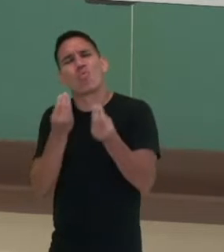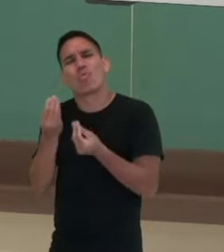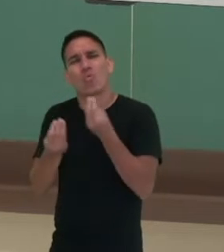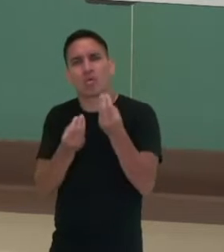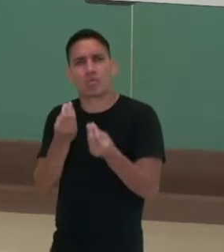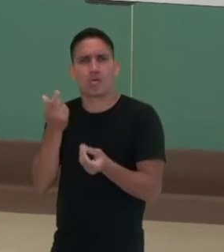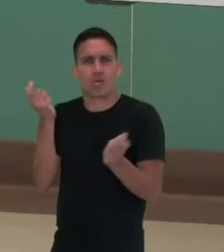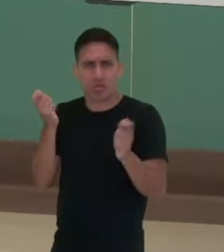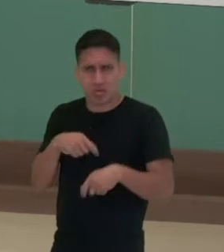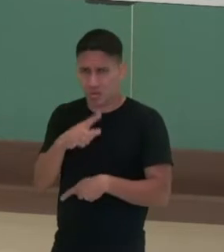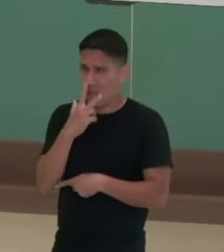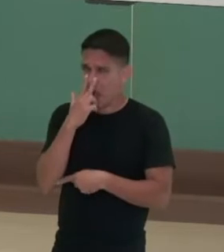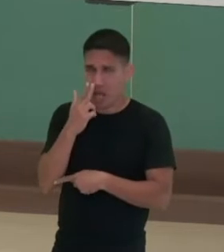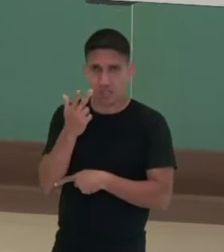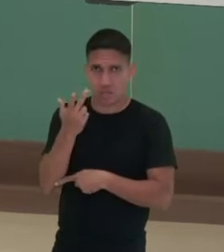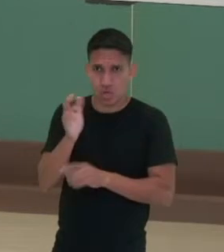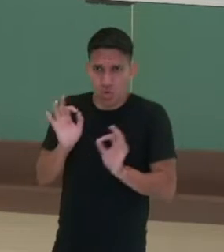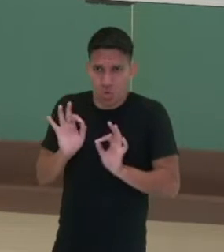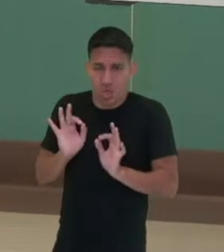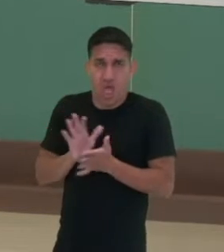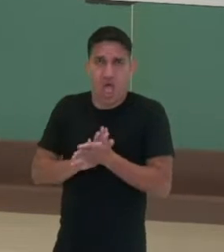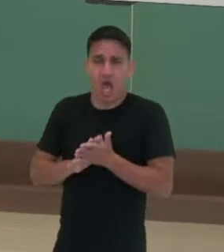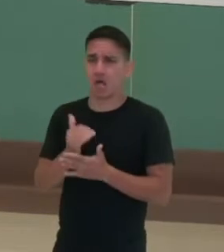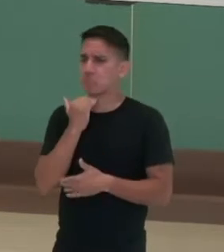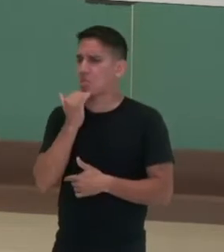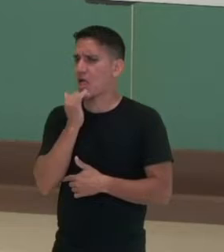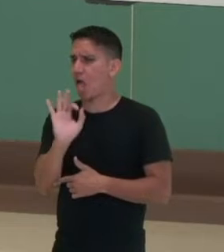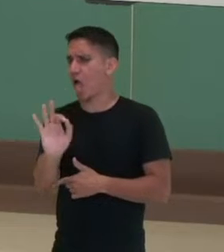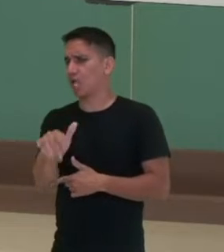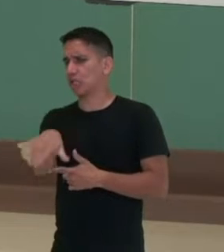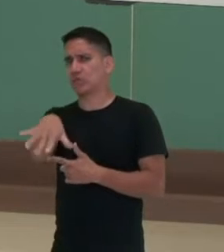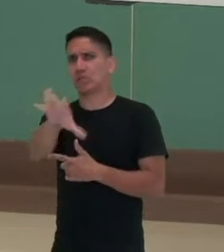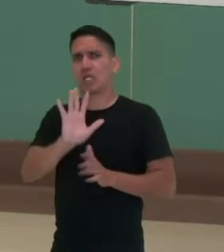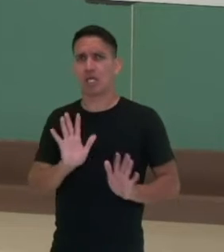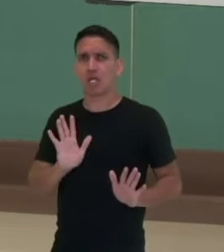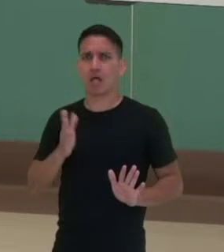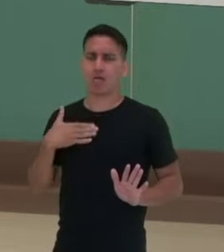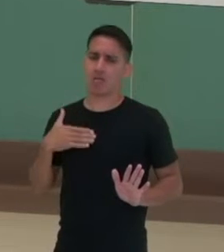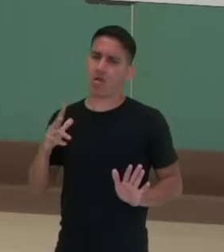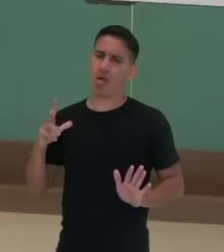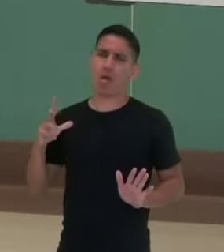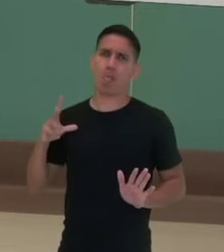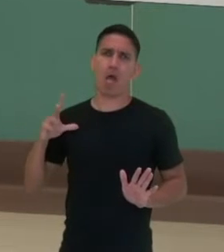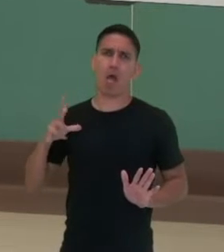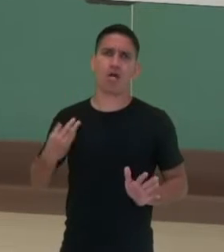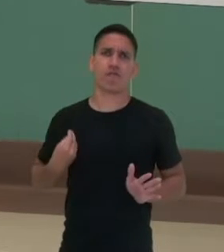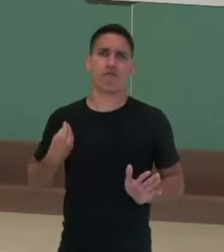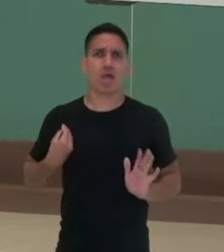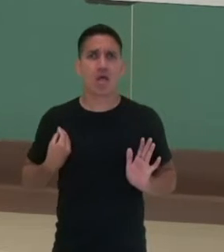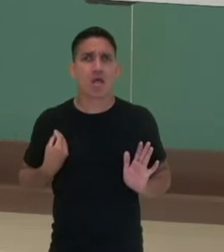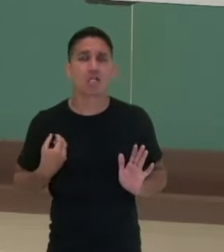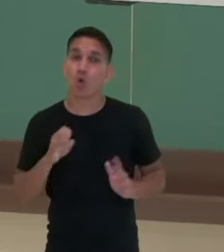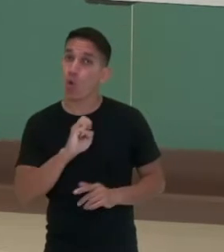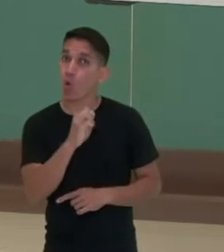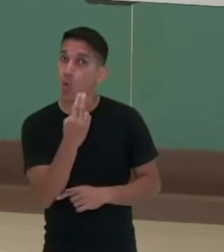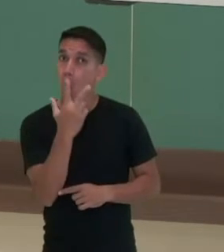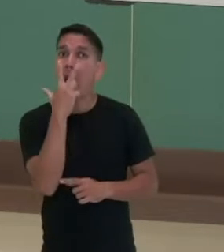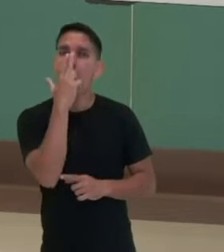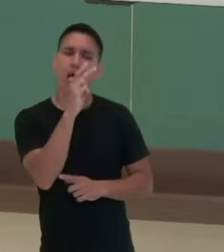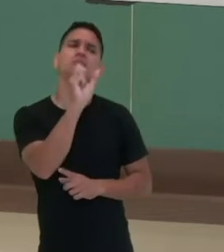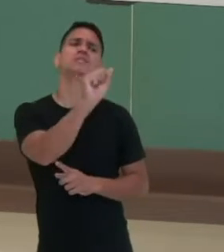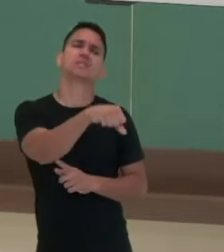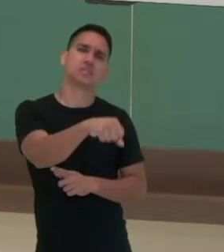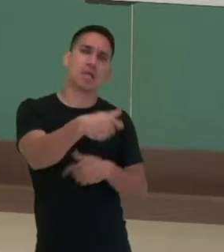Será que você acha que você não tem nada a ver com isso? Você tem a sua vida para cuidar? Ou será que você acha, sim,